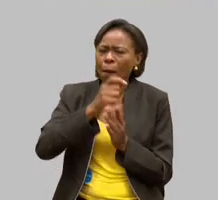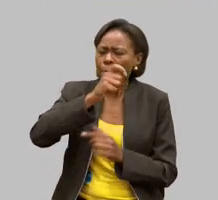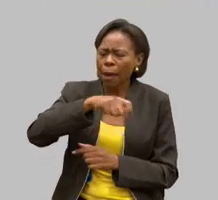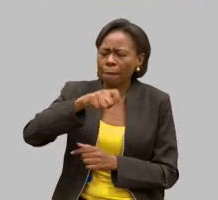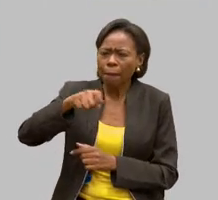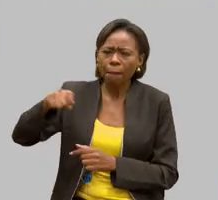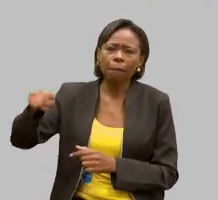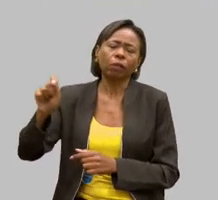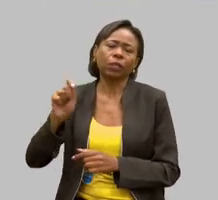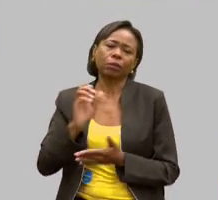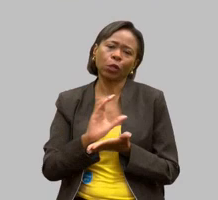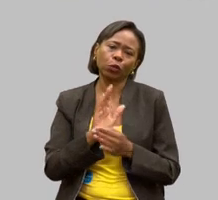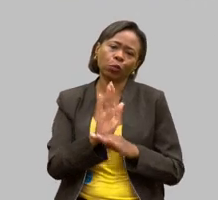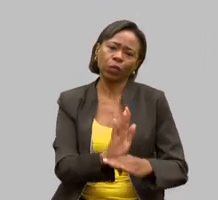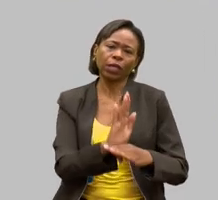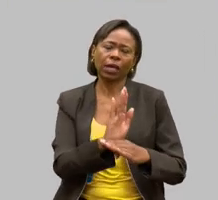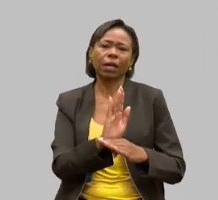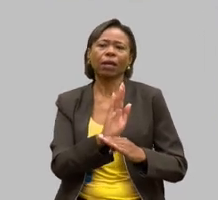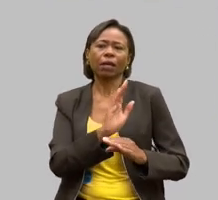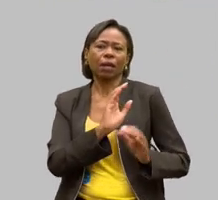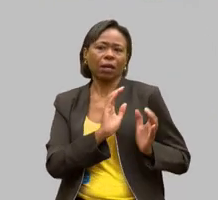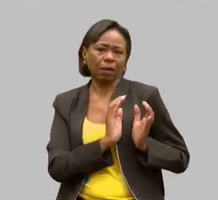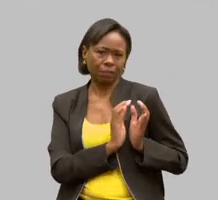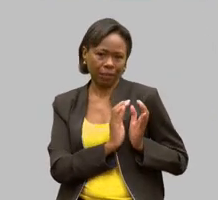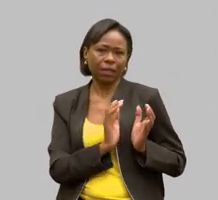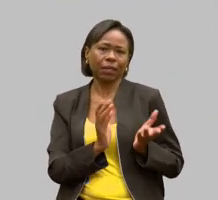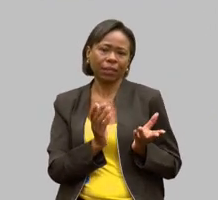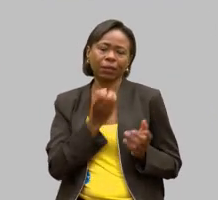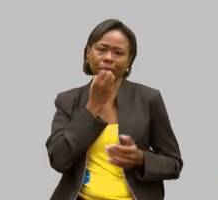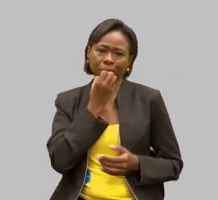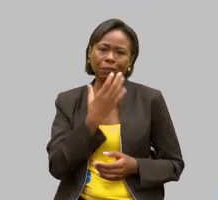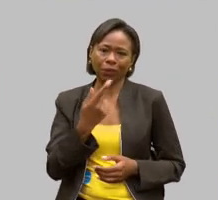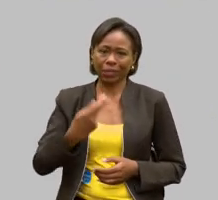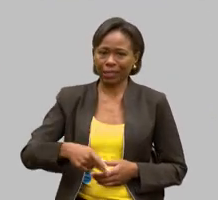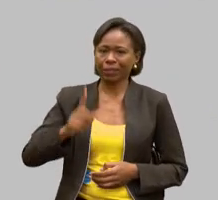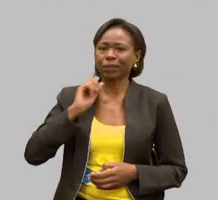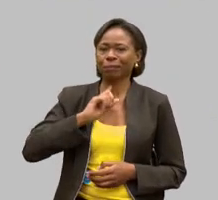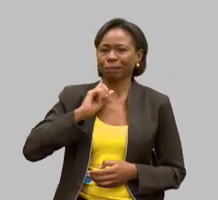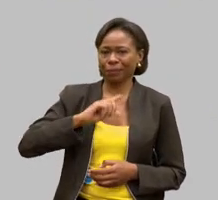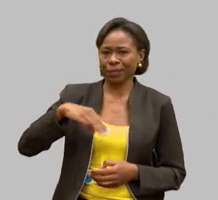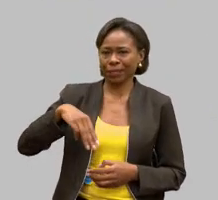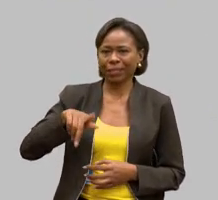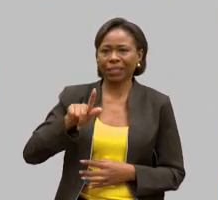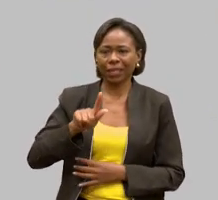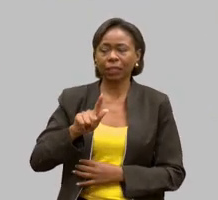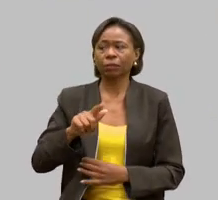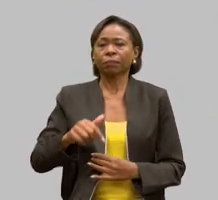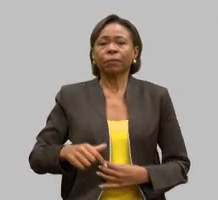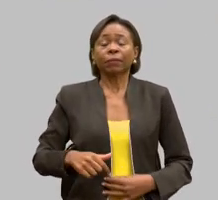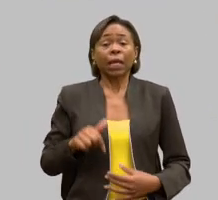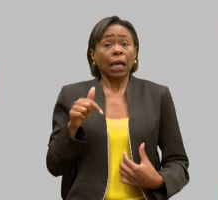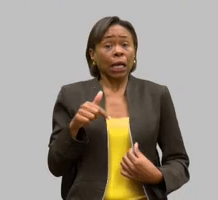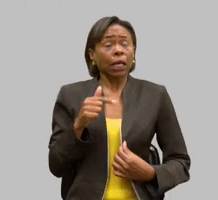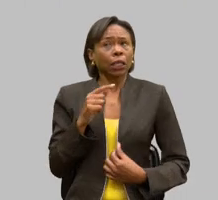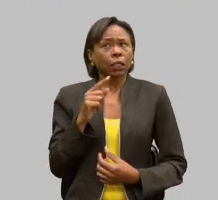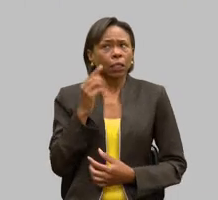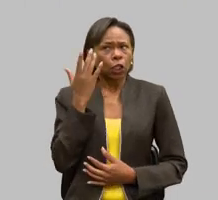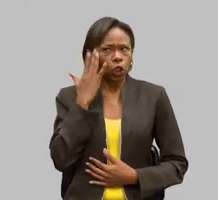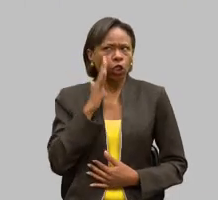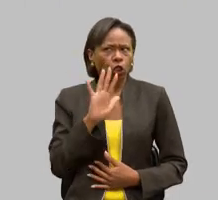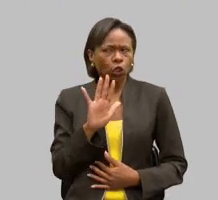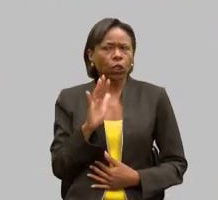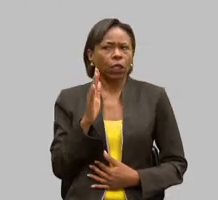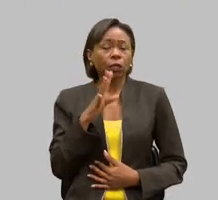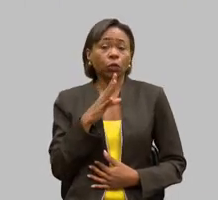benefício para as nossas APAES de Minas Gerais. Esses dias nós ficamos sabendo que foi conseguido, através do